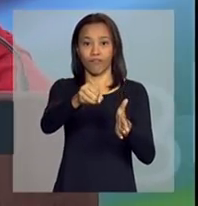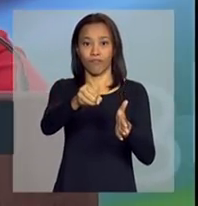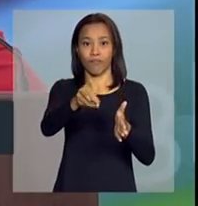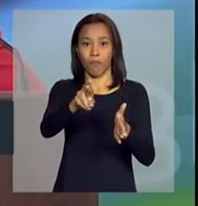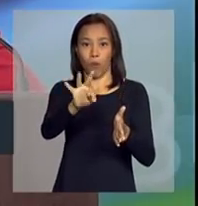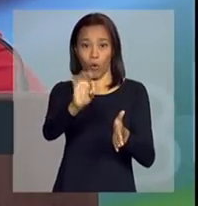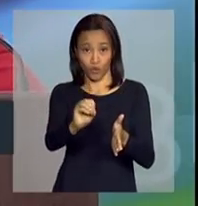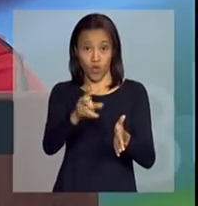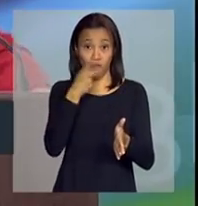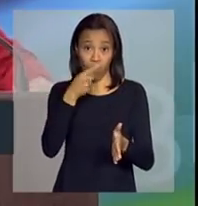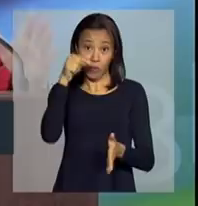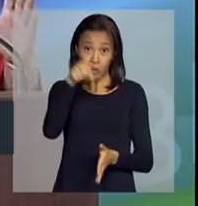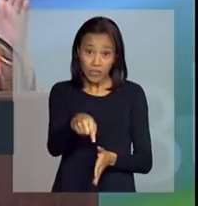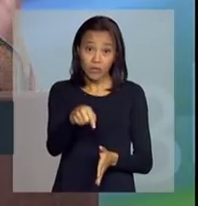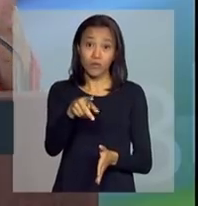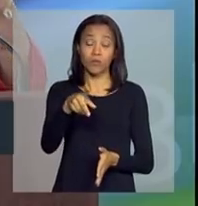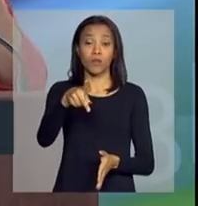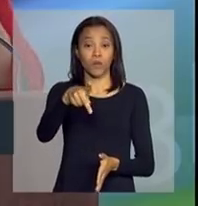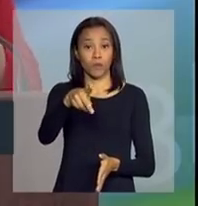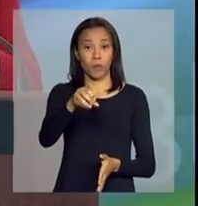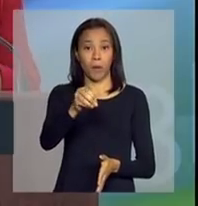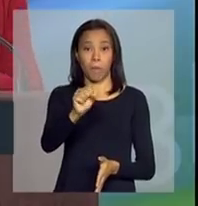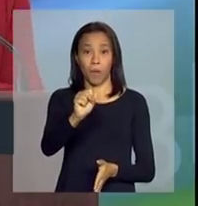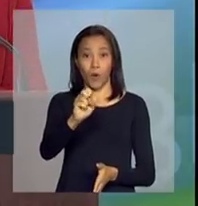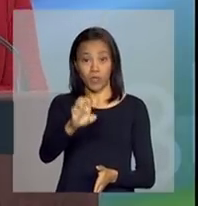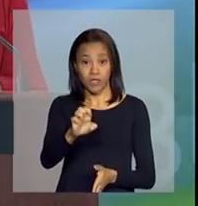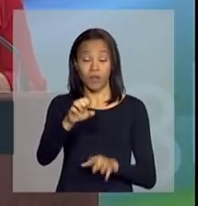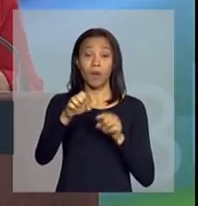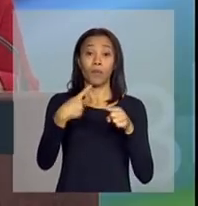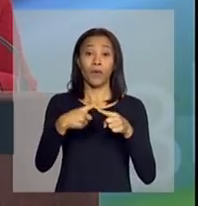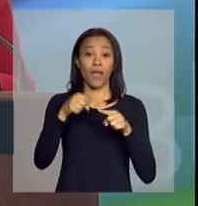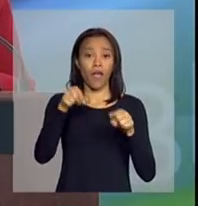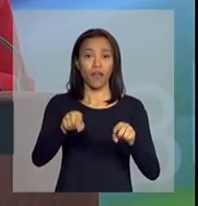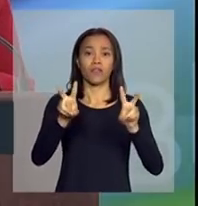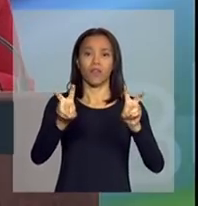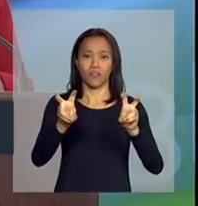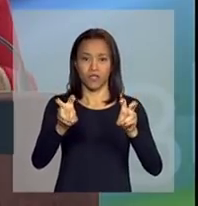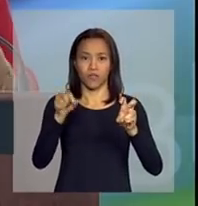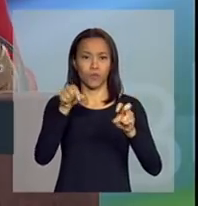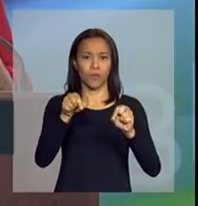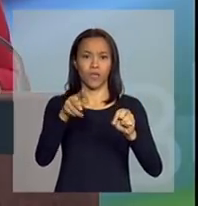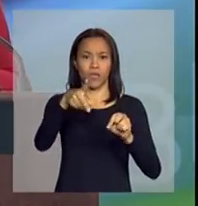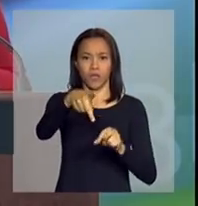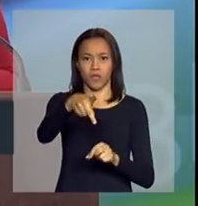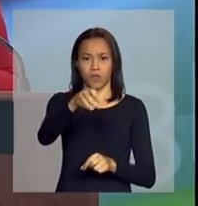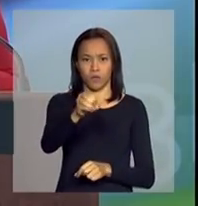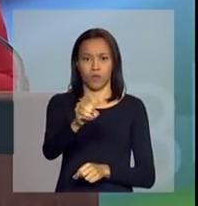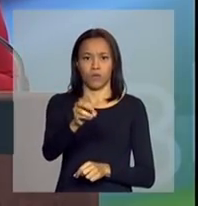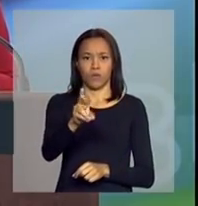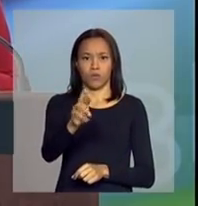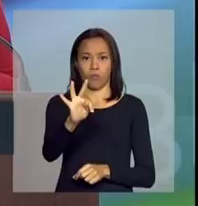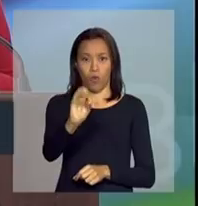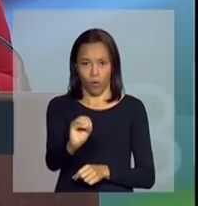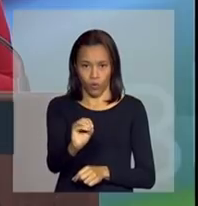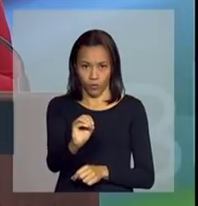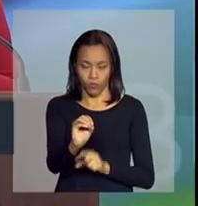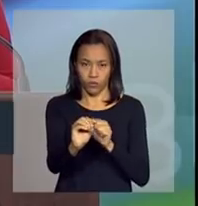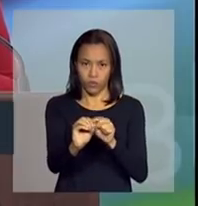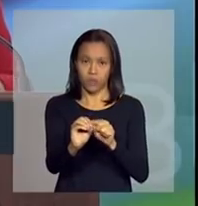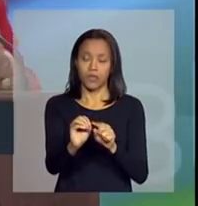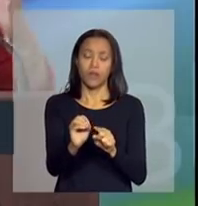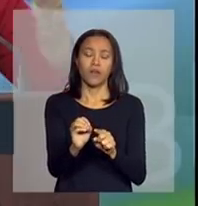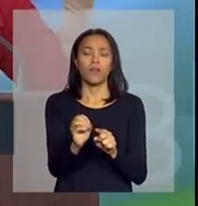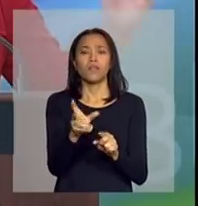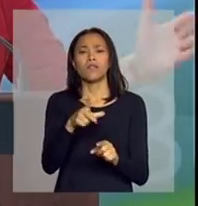posse porque essa questão dos Portos, ela tem, eu